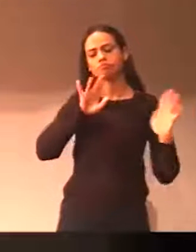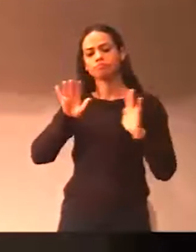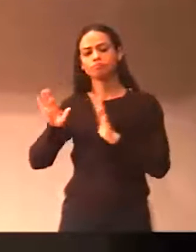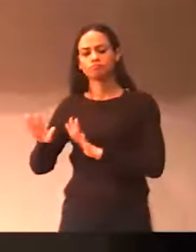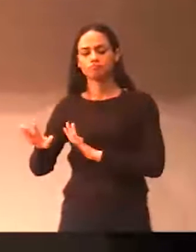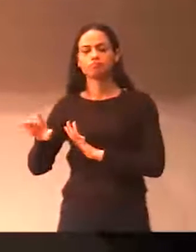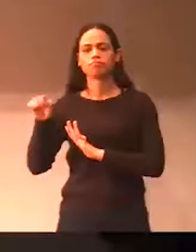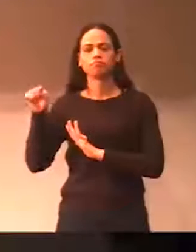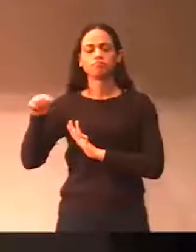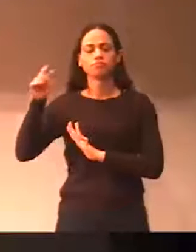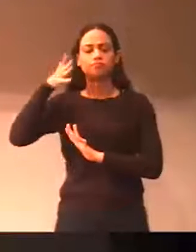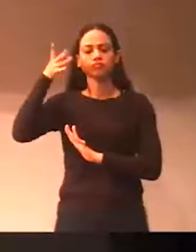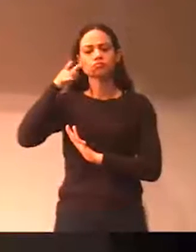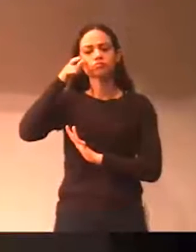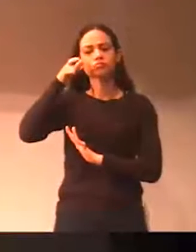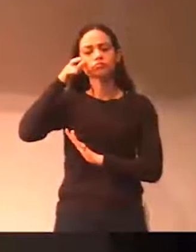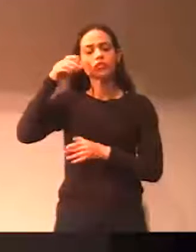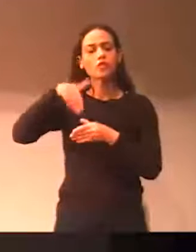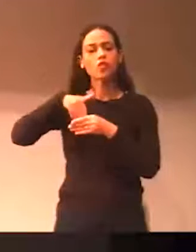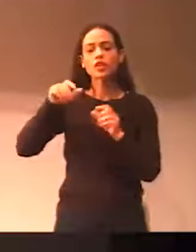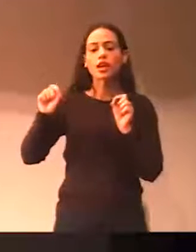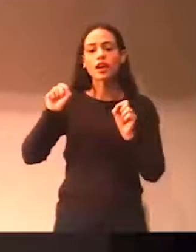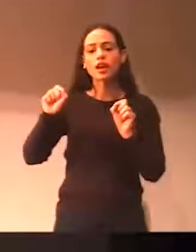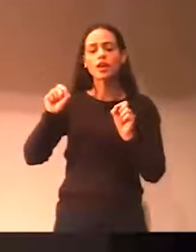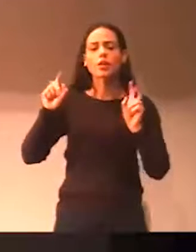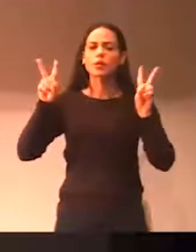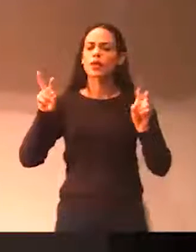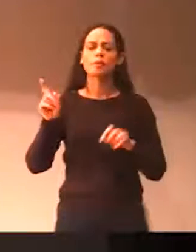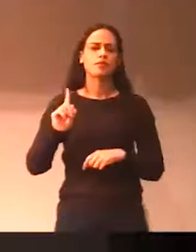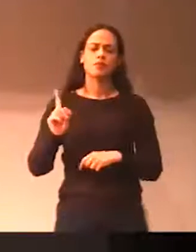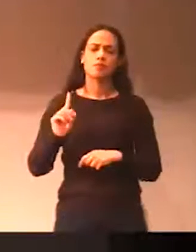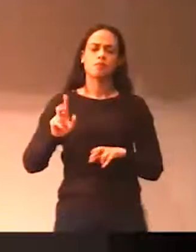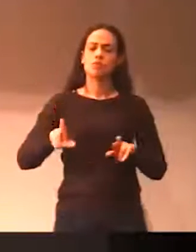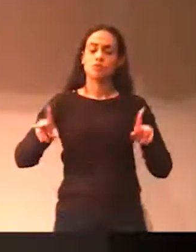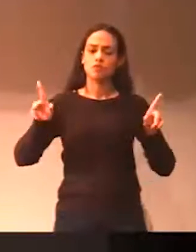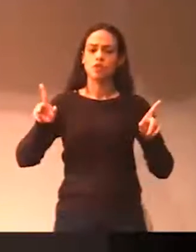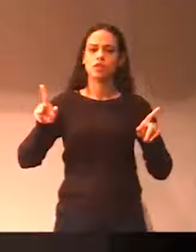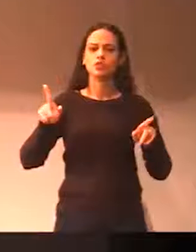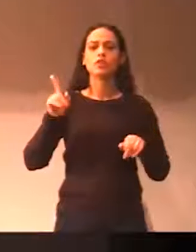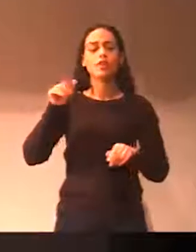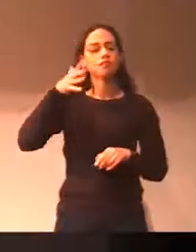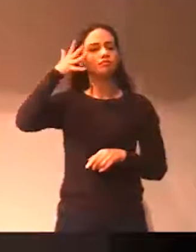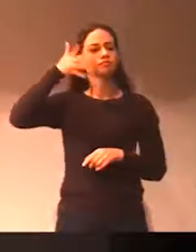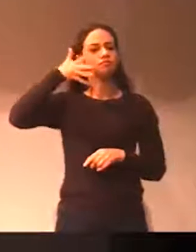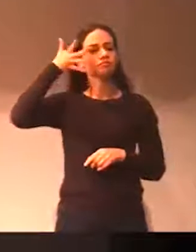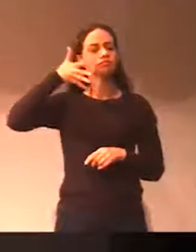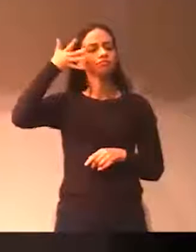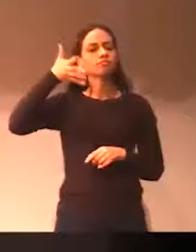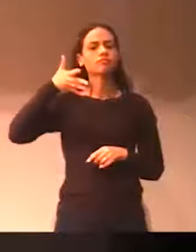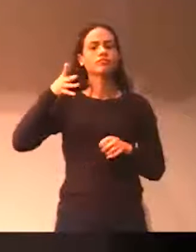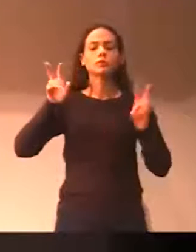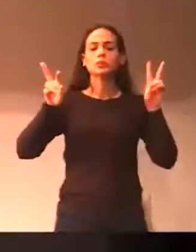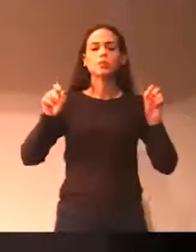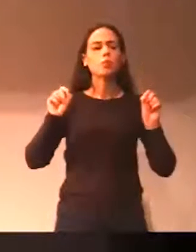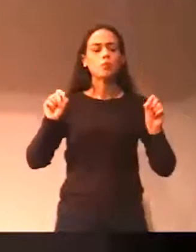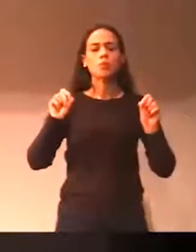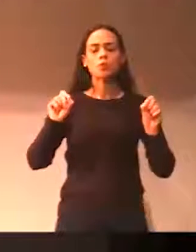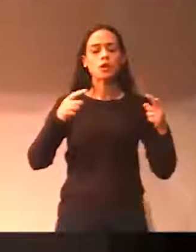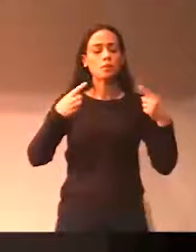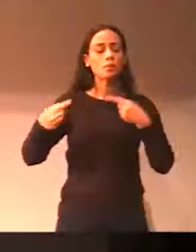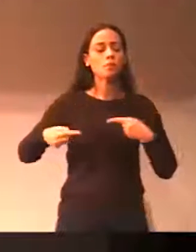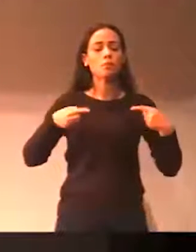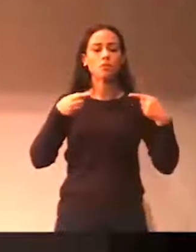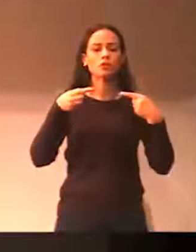votar, não é esse o motivo da palestra, mas é despertar em nós o motivo da política. A política precisa